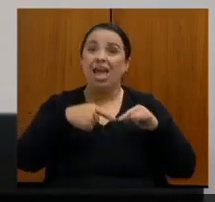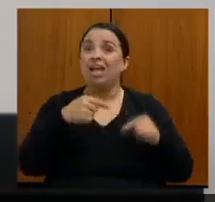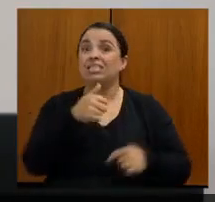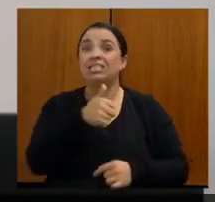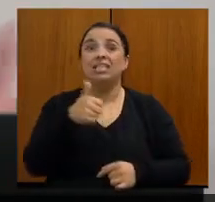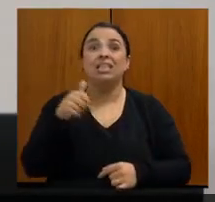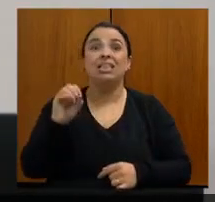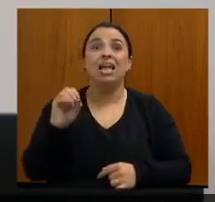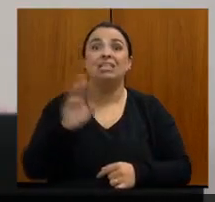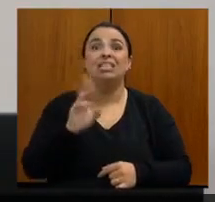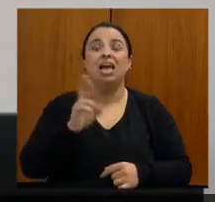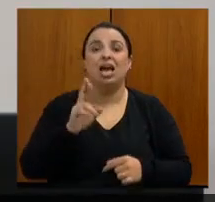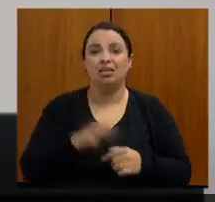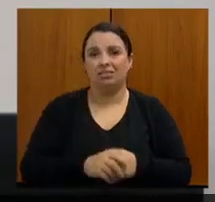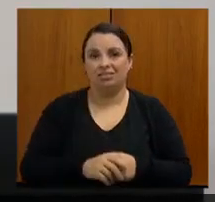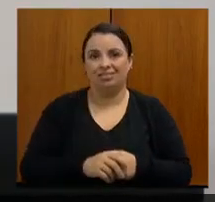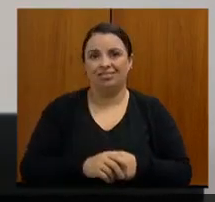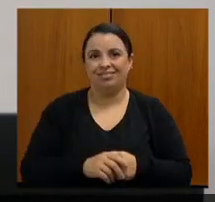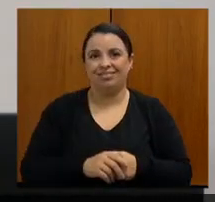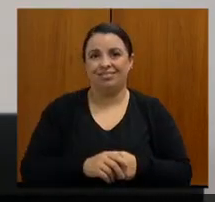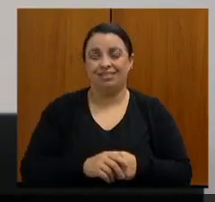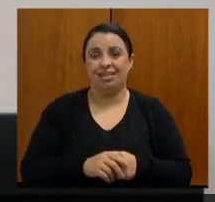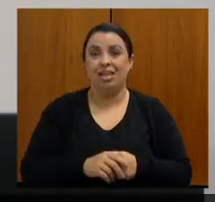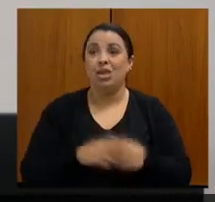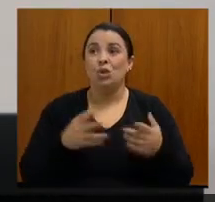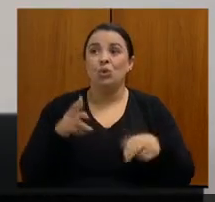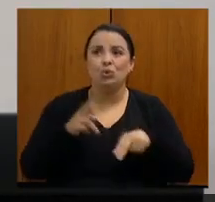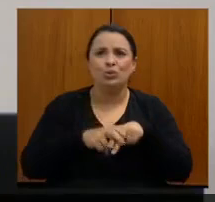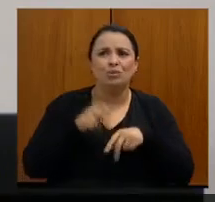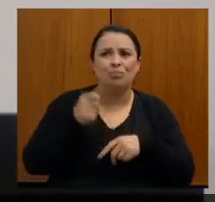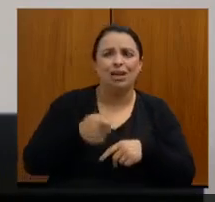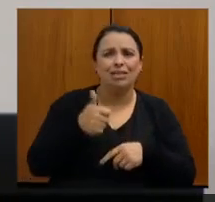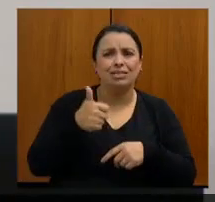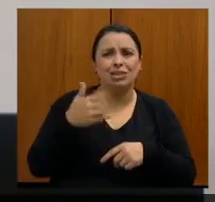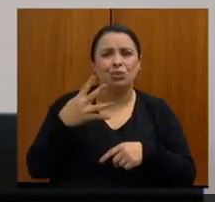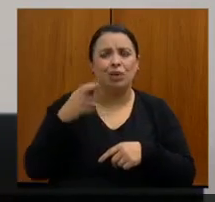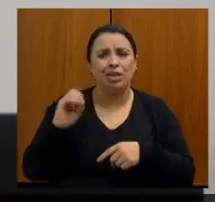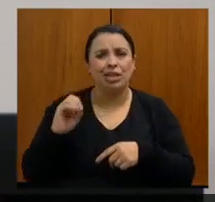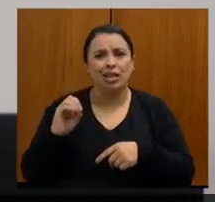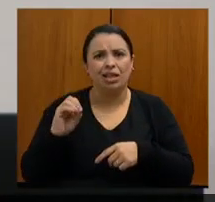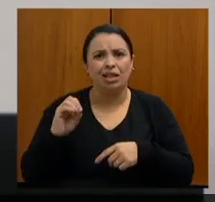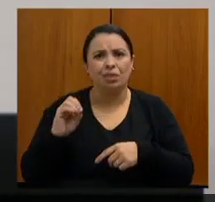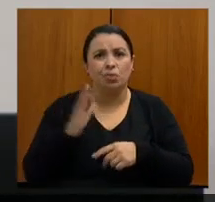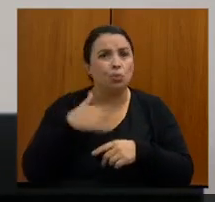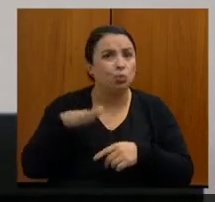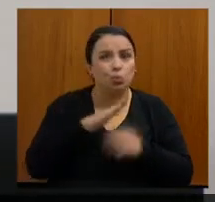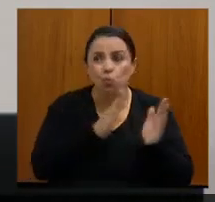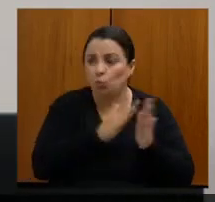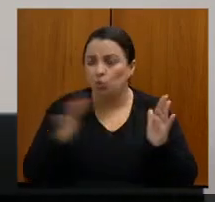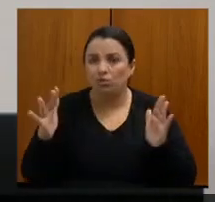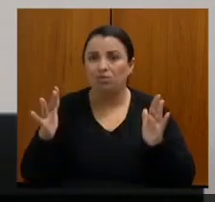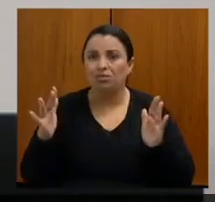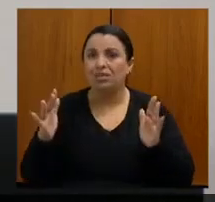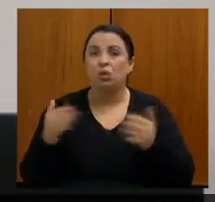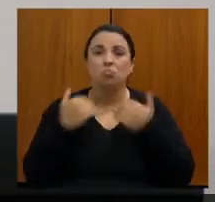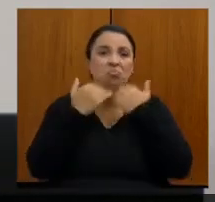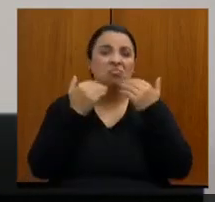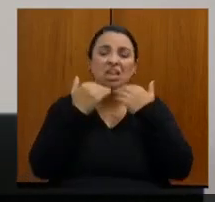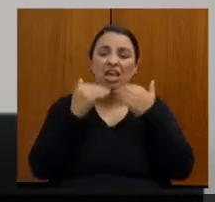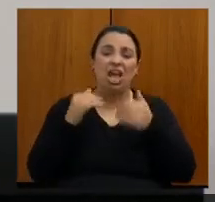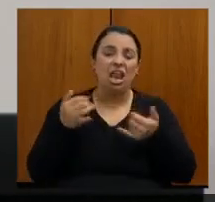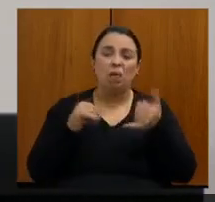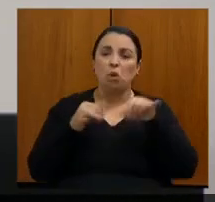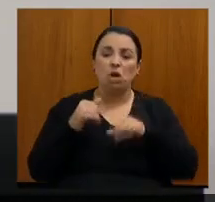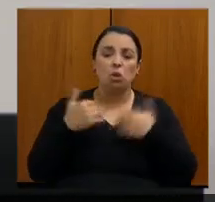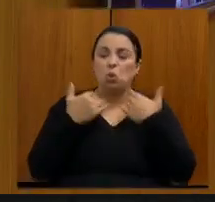biópsia. E o procedimento, como um todo, paga 140 reais. Então, não vamos encontrar serviço nenhum que se dispõe a fazer um exame onde